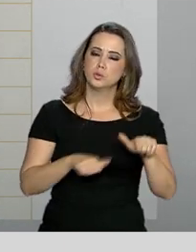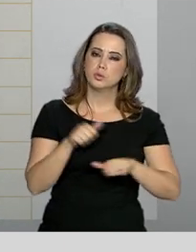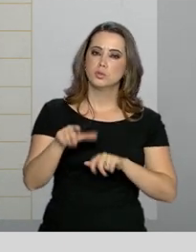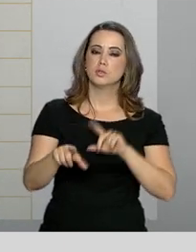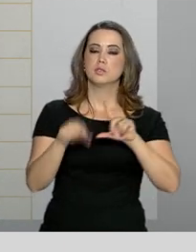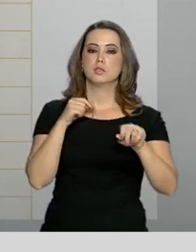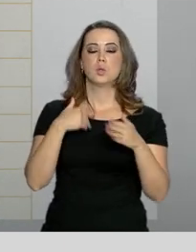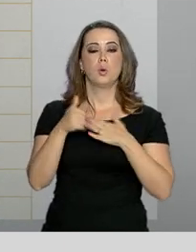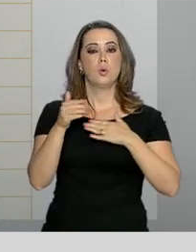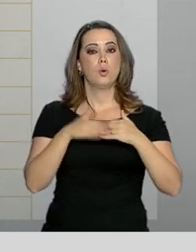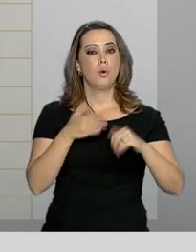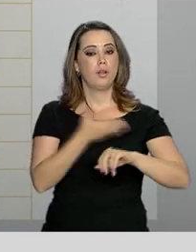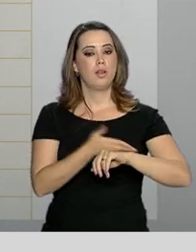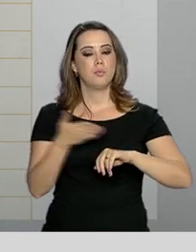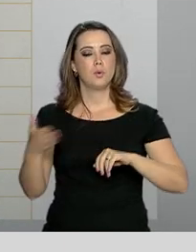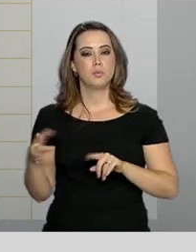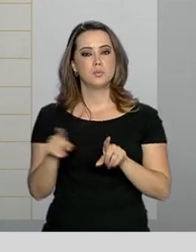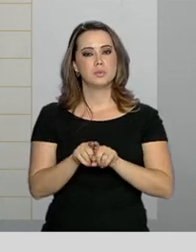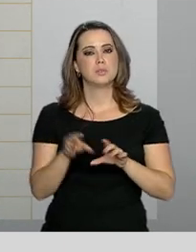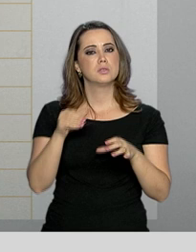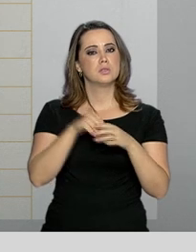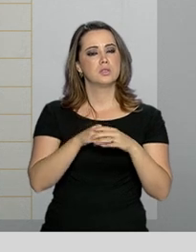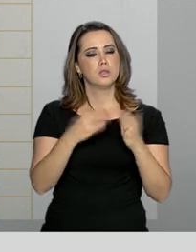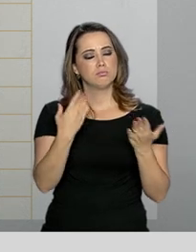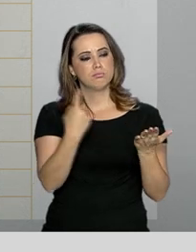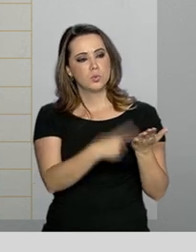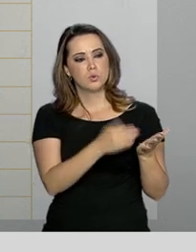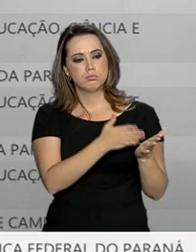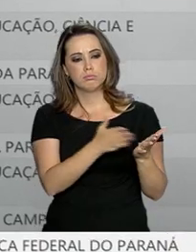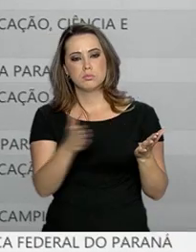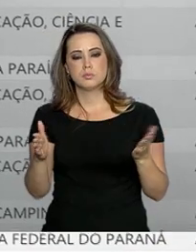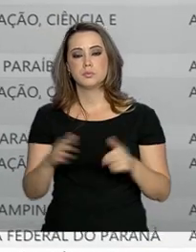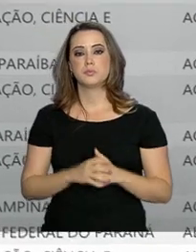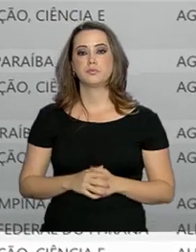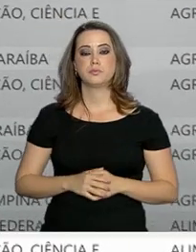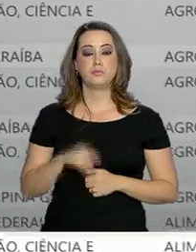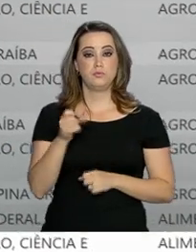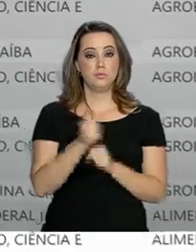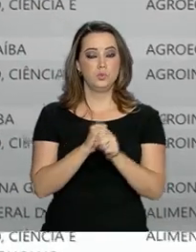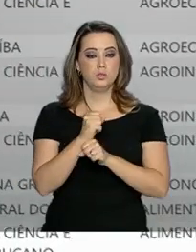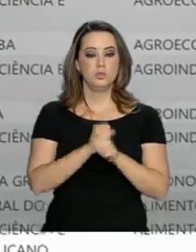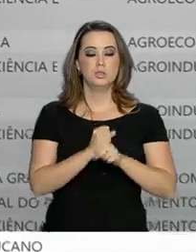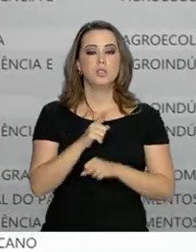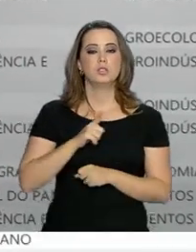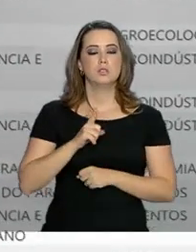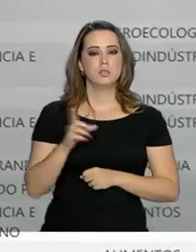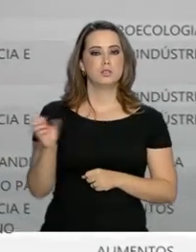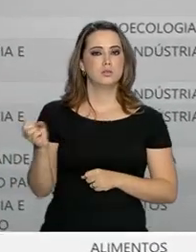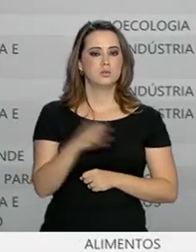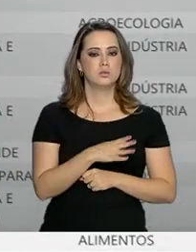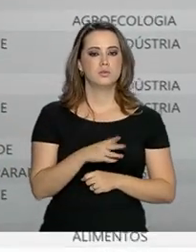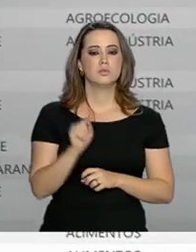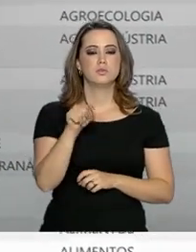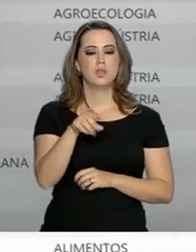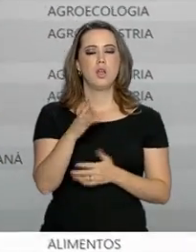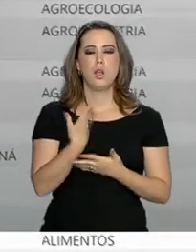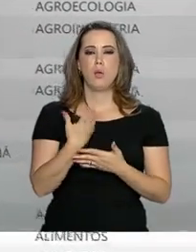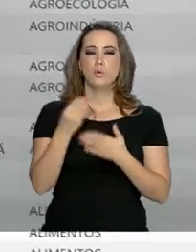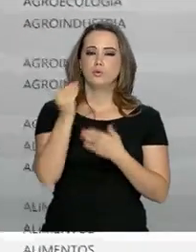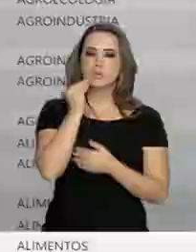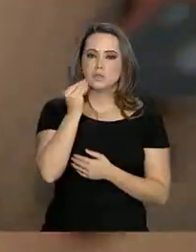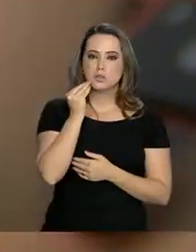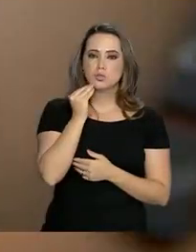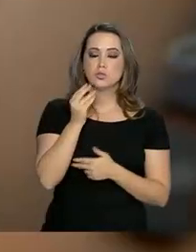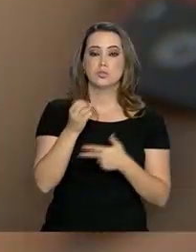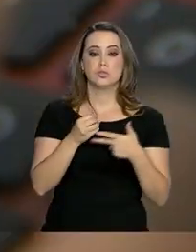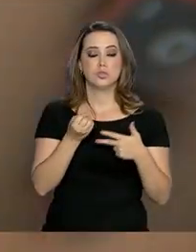a escolha a qualquer momento dentro do prazo de inscrição. E este ano, tem uma novidade. É o simulador de notas do